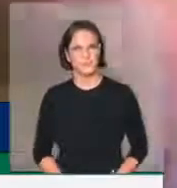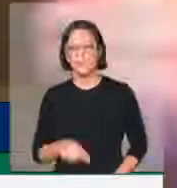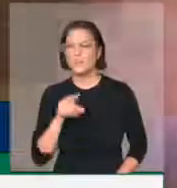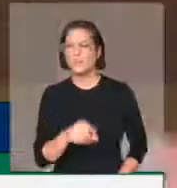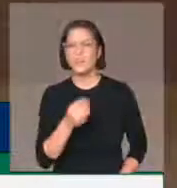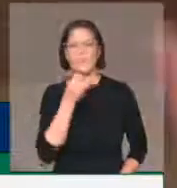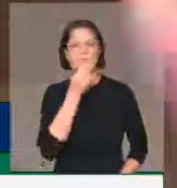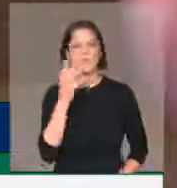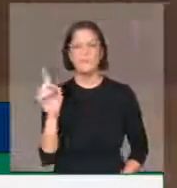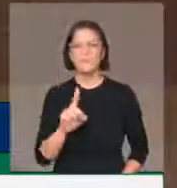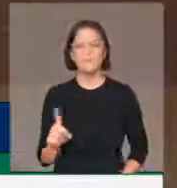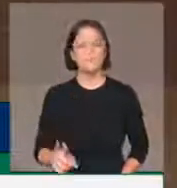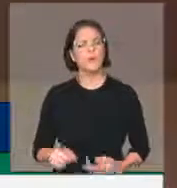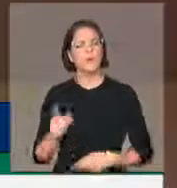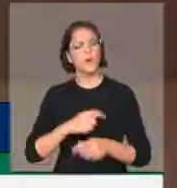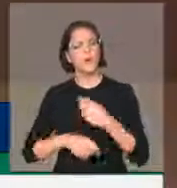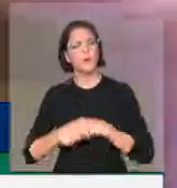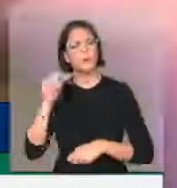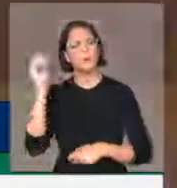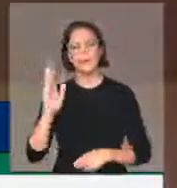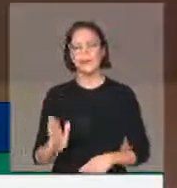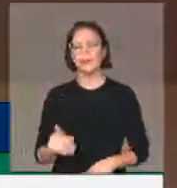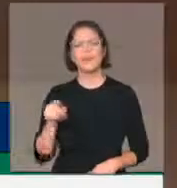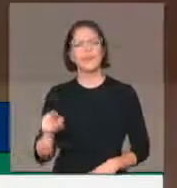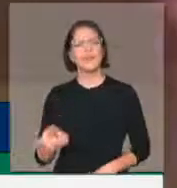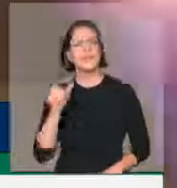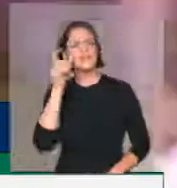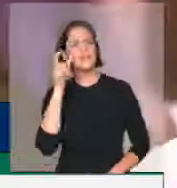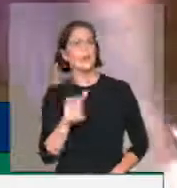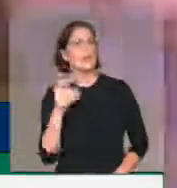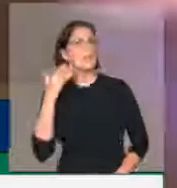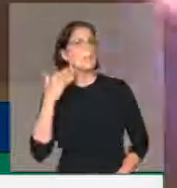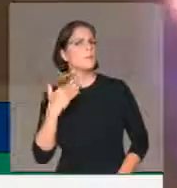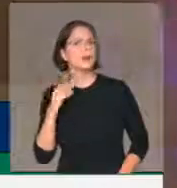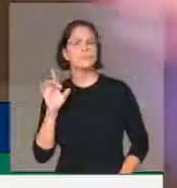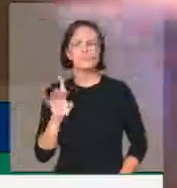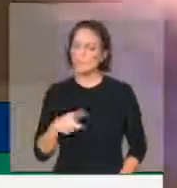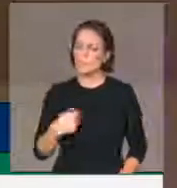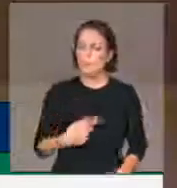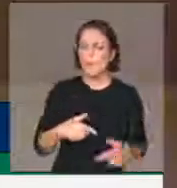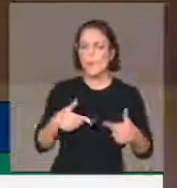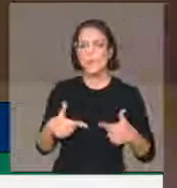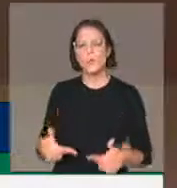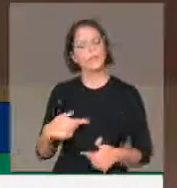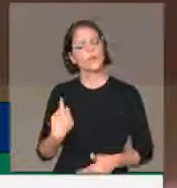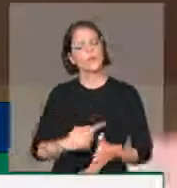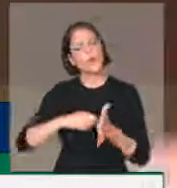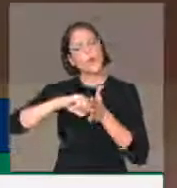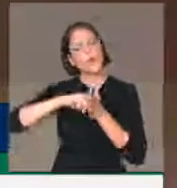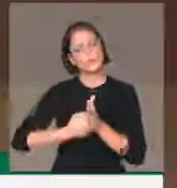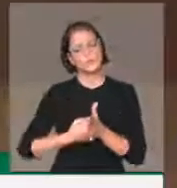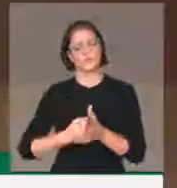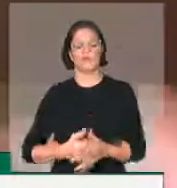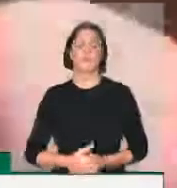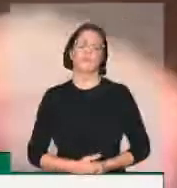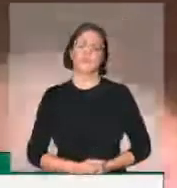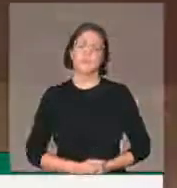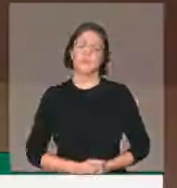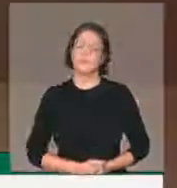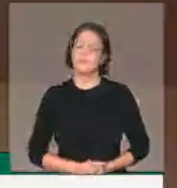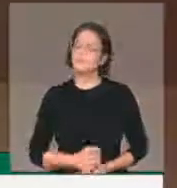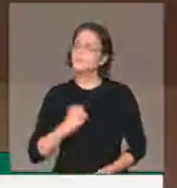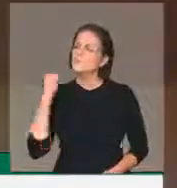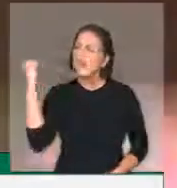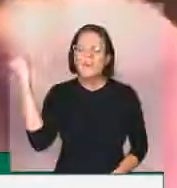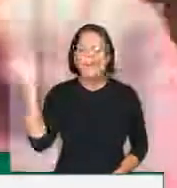Isso só interessa aos bancos. Nós vamos lutar contra isso. E nós, do PSB, estamos obstruindo essa matéria. Nós a consideramos muito